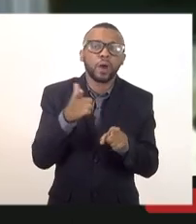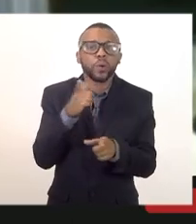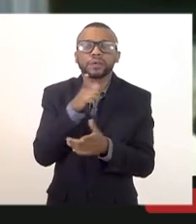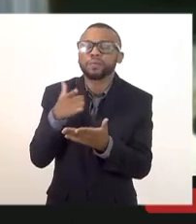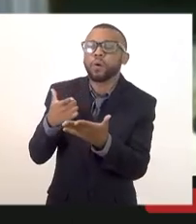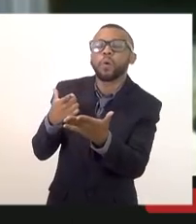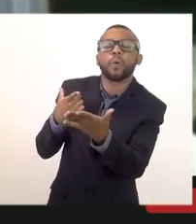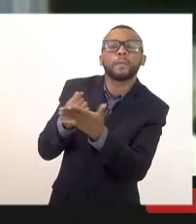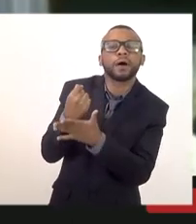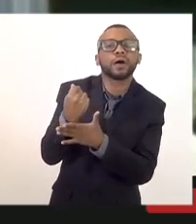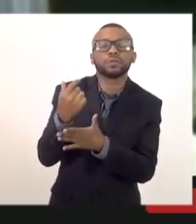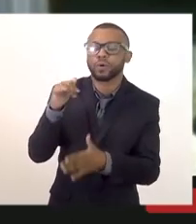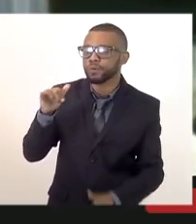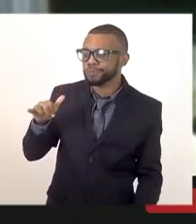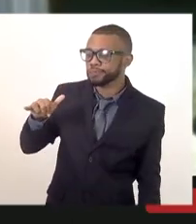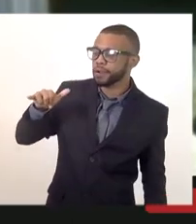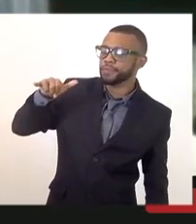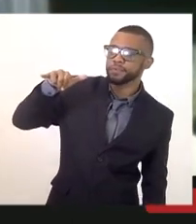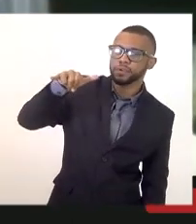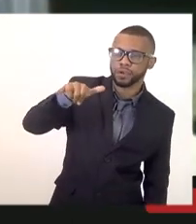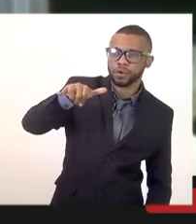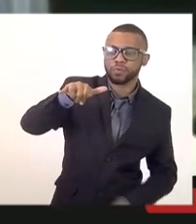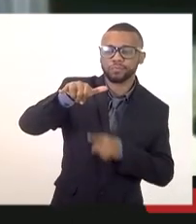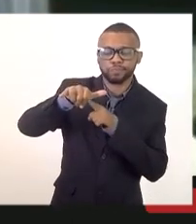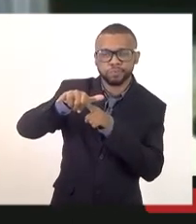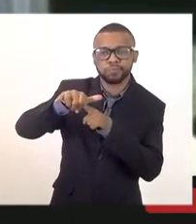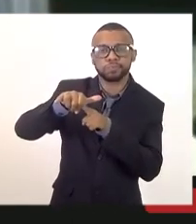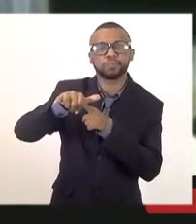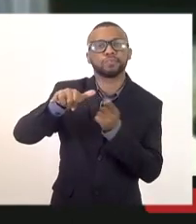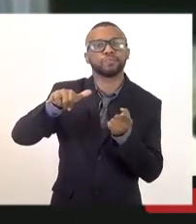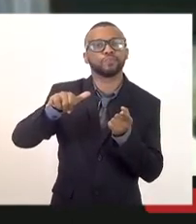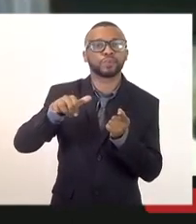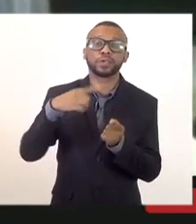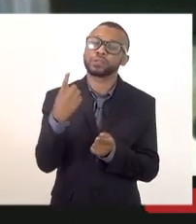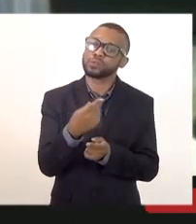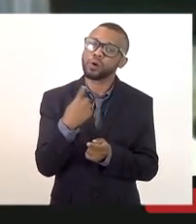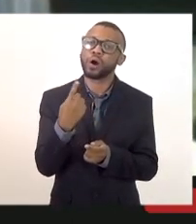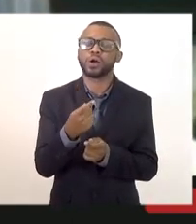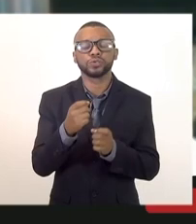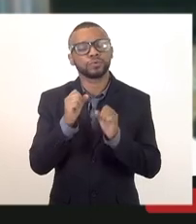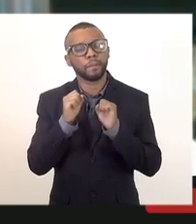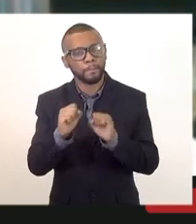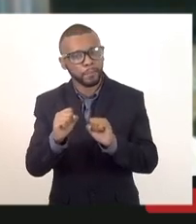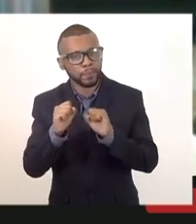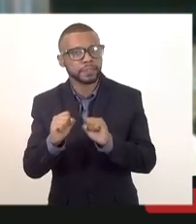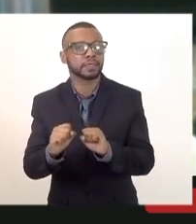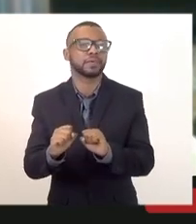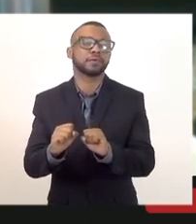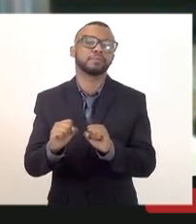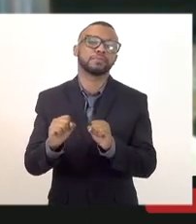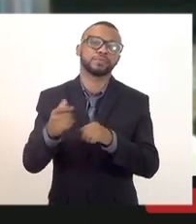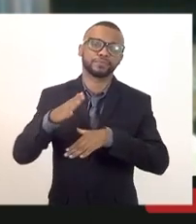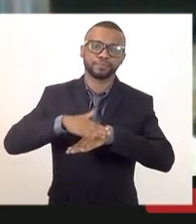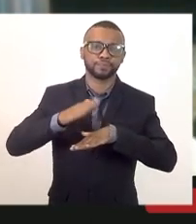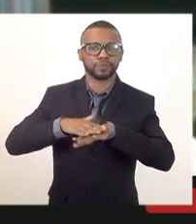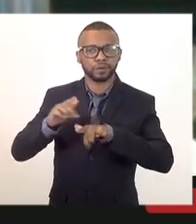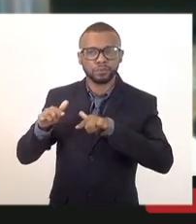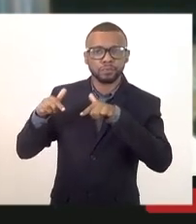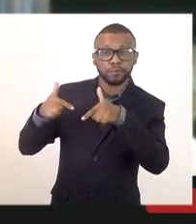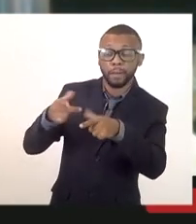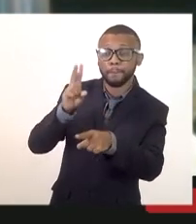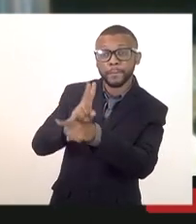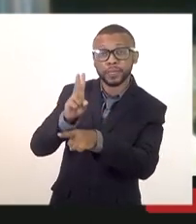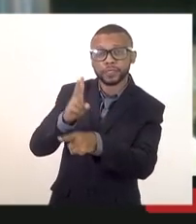asa fixa então que vai ser que nós poderemos iremos poder prestar um